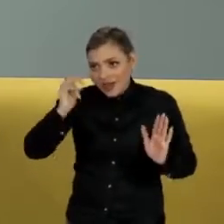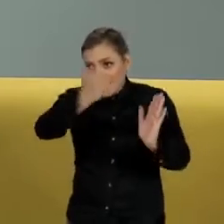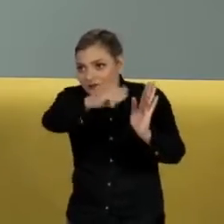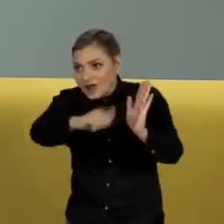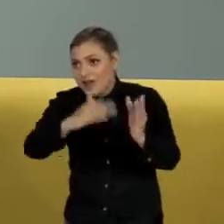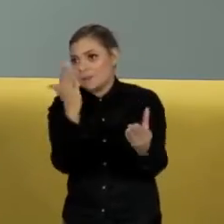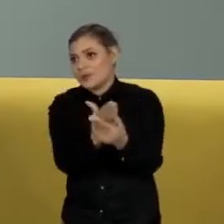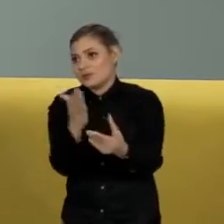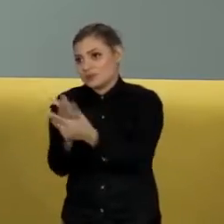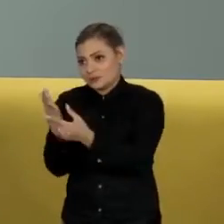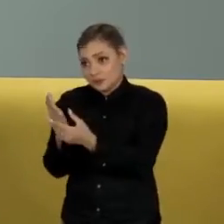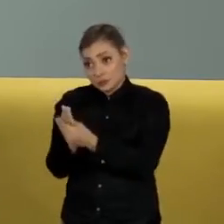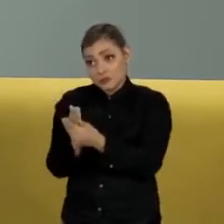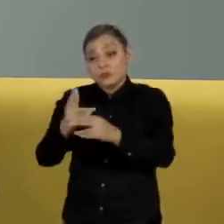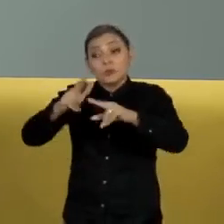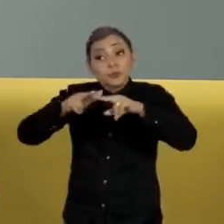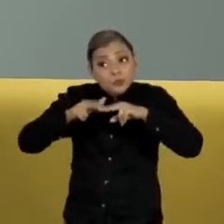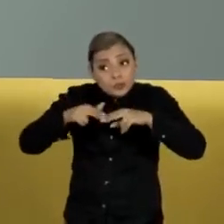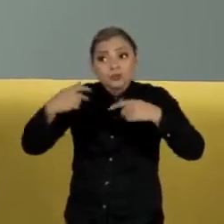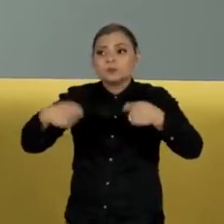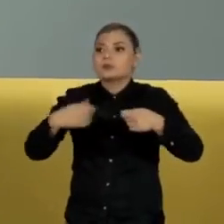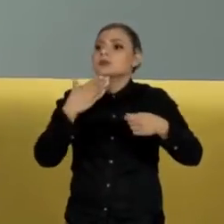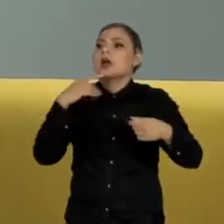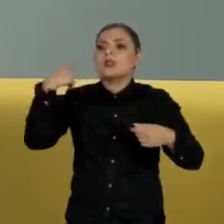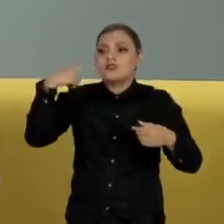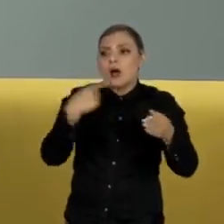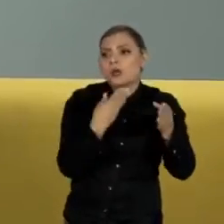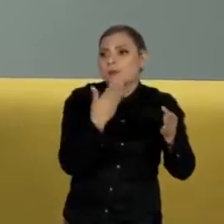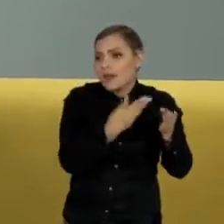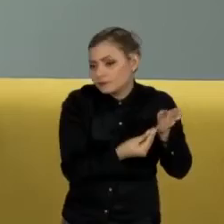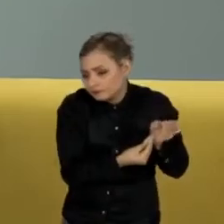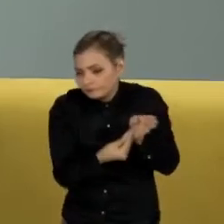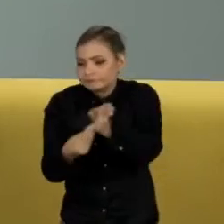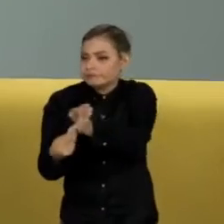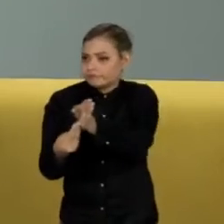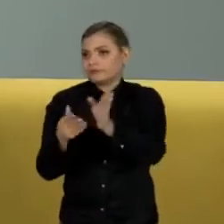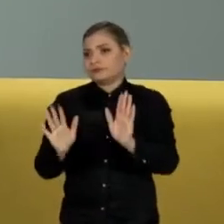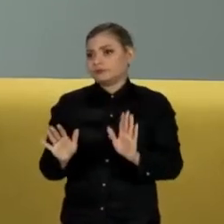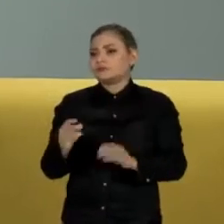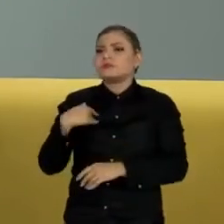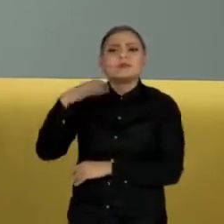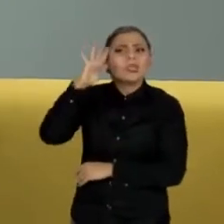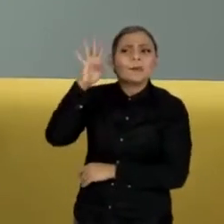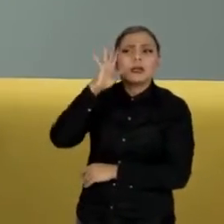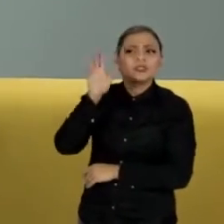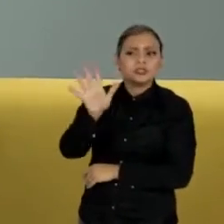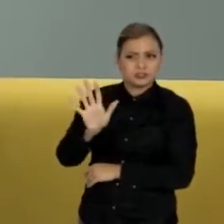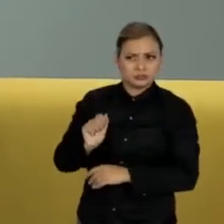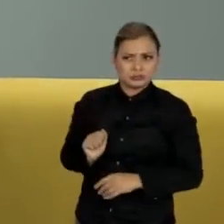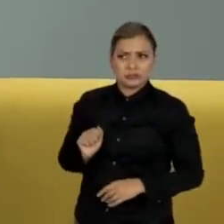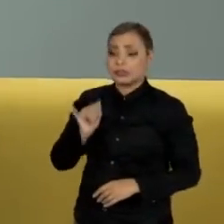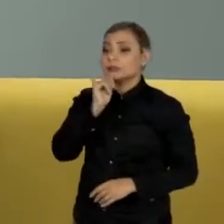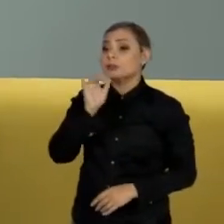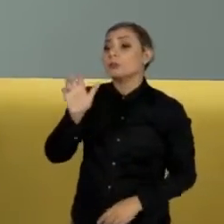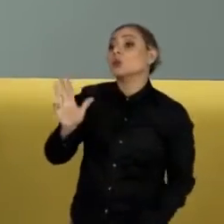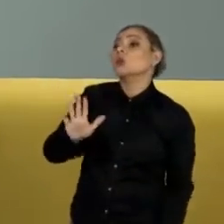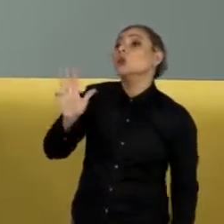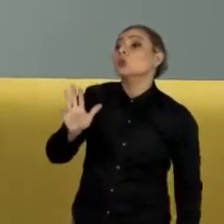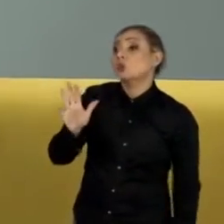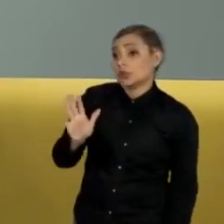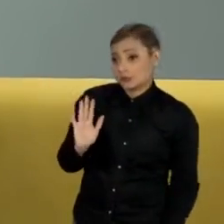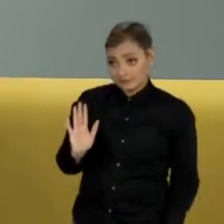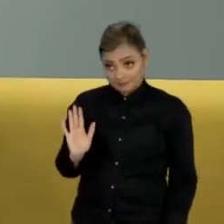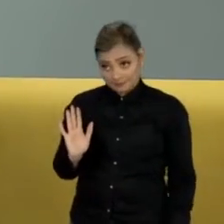Então, a necessidade de requerimento, se vamos imaginar uma situação do presidente Lula,